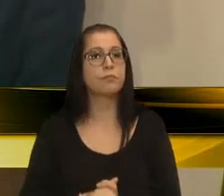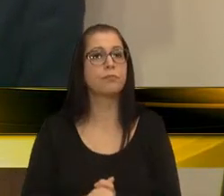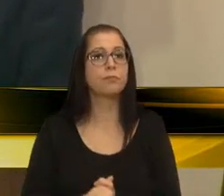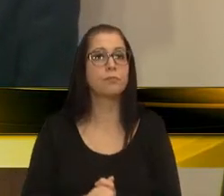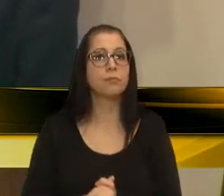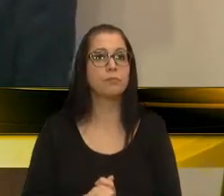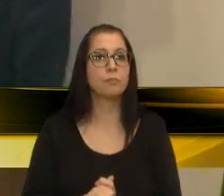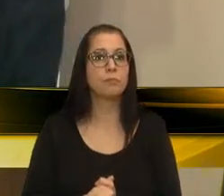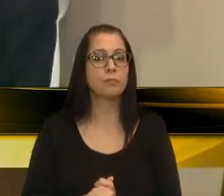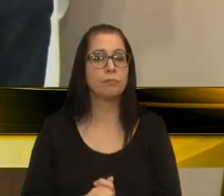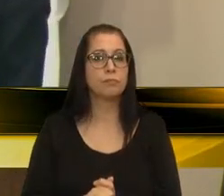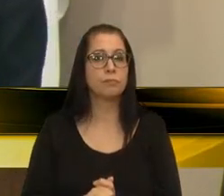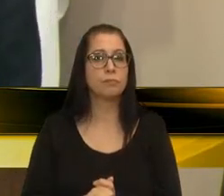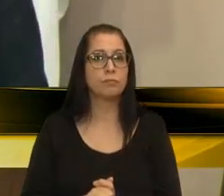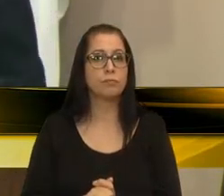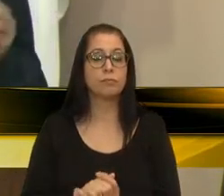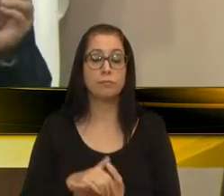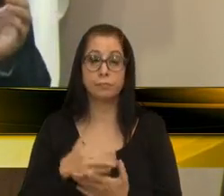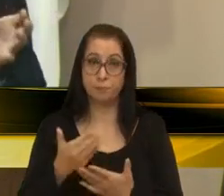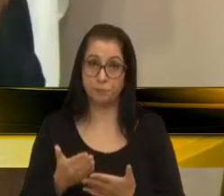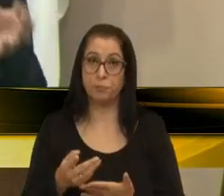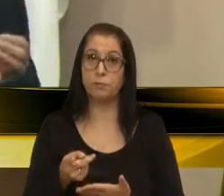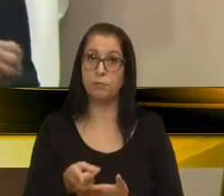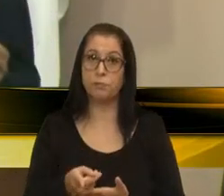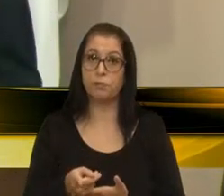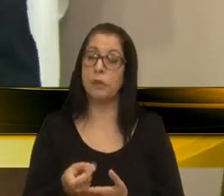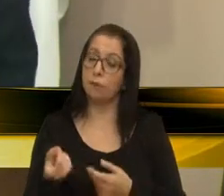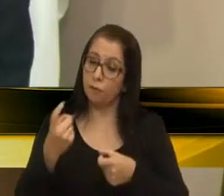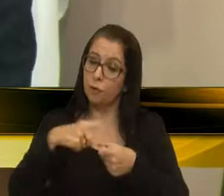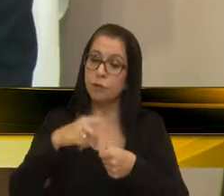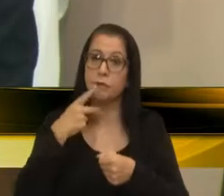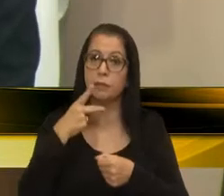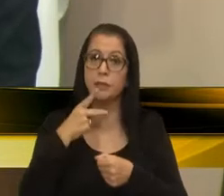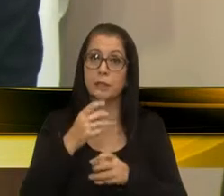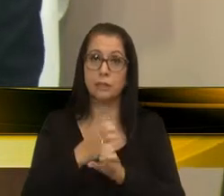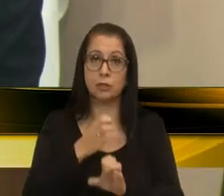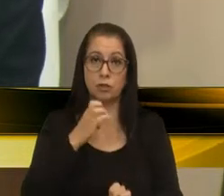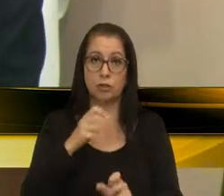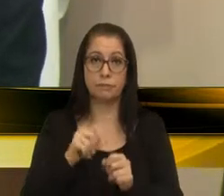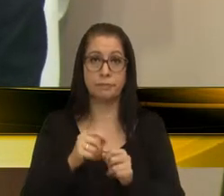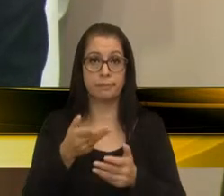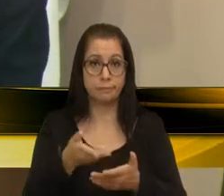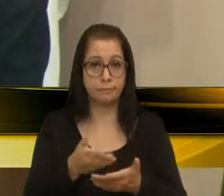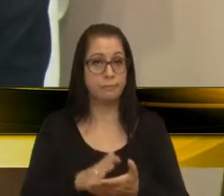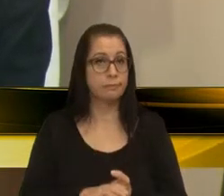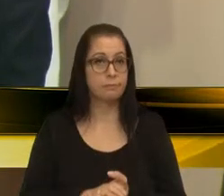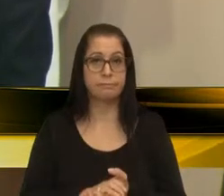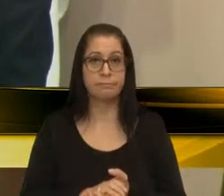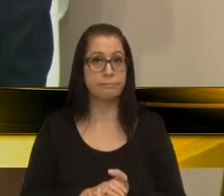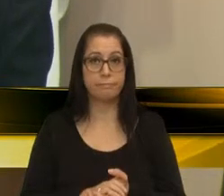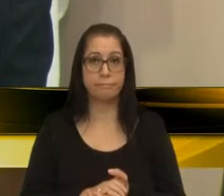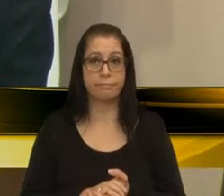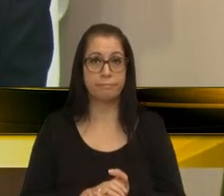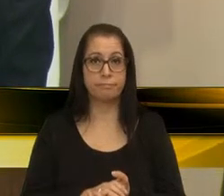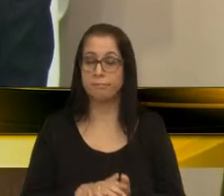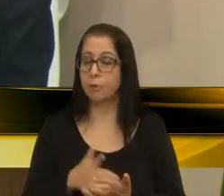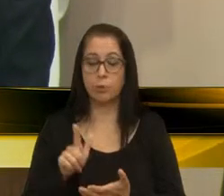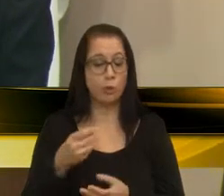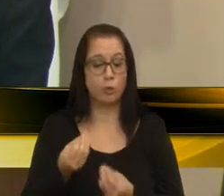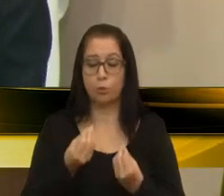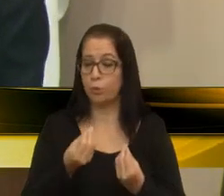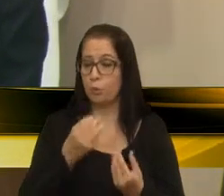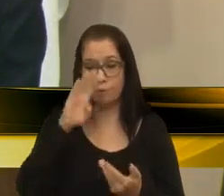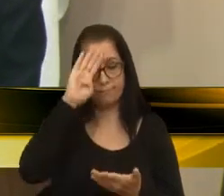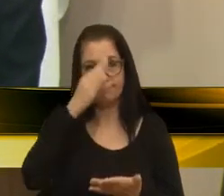mas, enfim, aí, volto a dizer, esse engenheiro, que fez isso aí, não dá para acreditar,